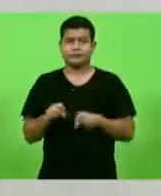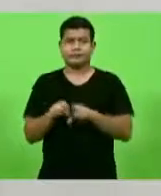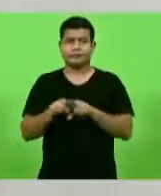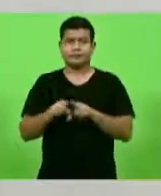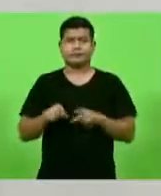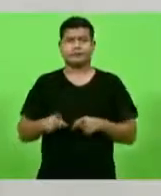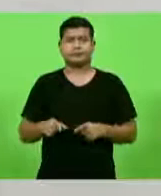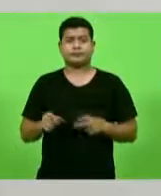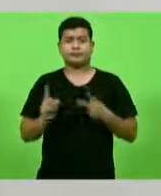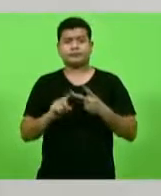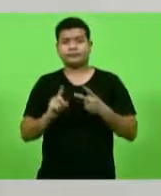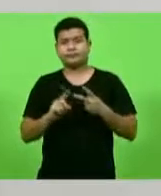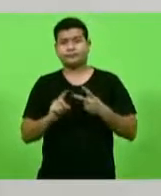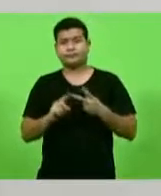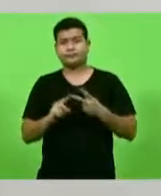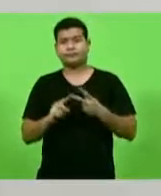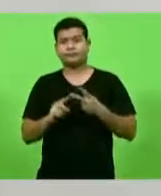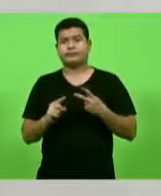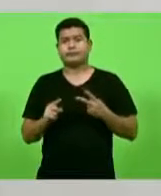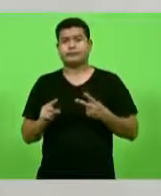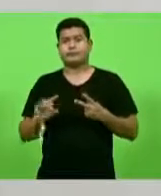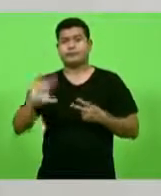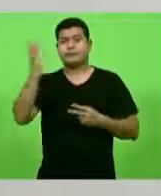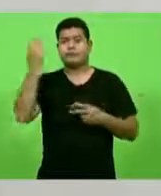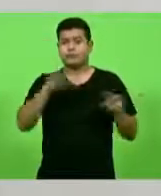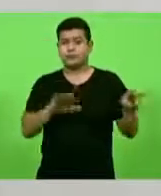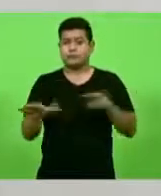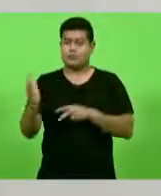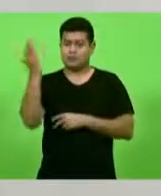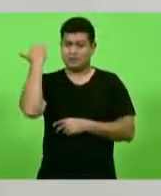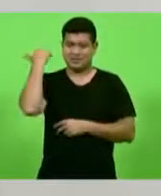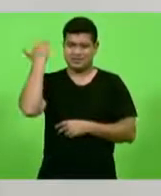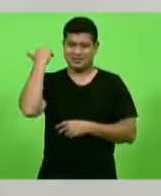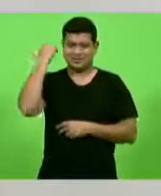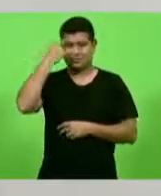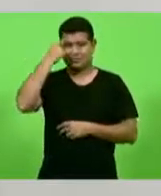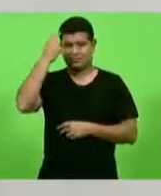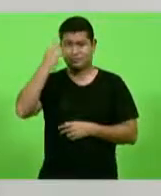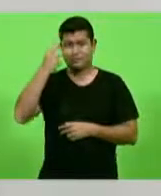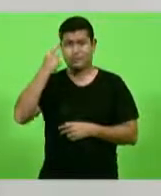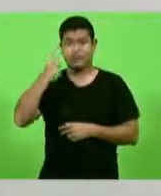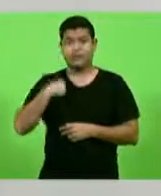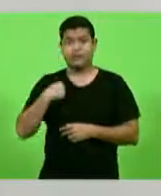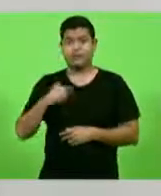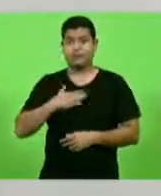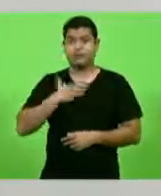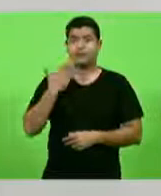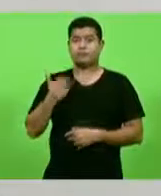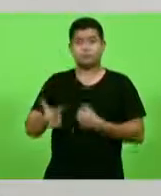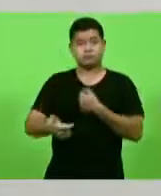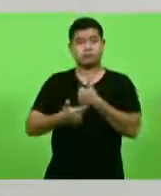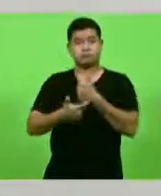coisa com relação ao que aconteceu semana passada. De fato, uma surpresa positiva, porque, de fato, eu não